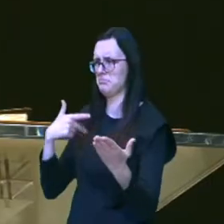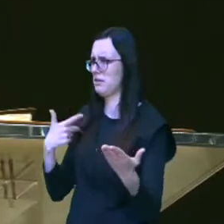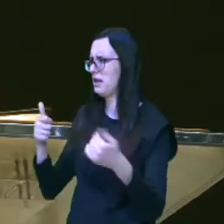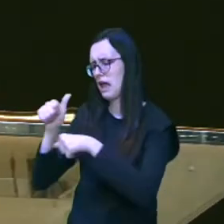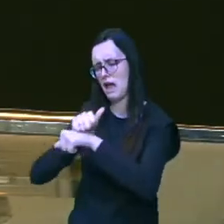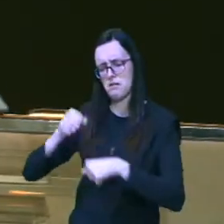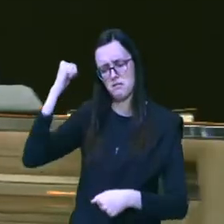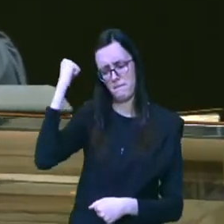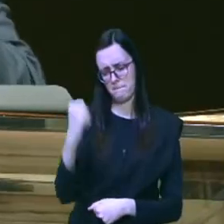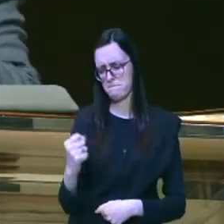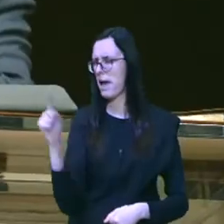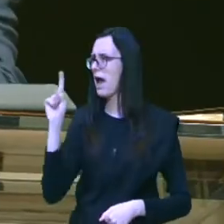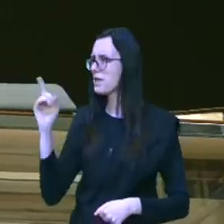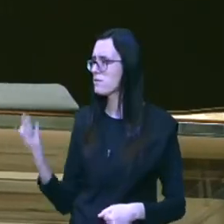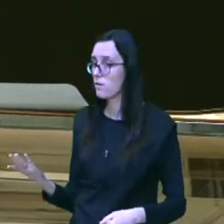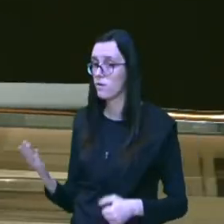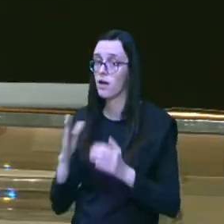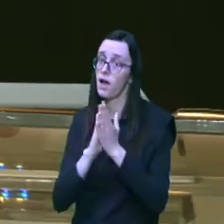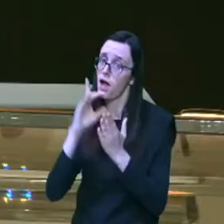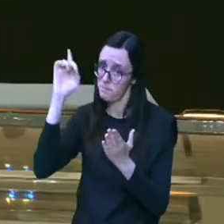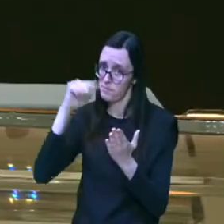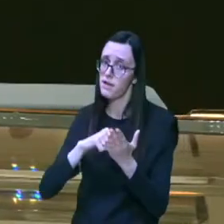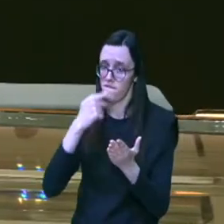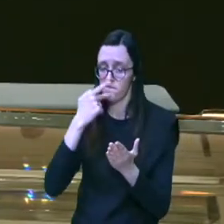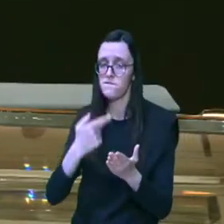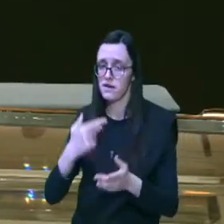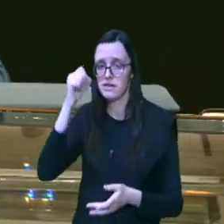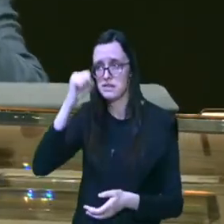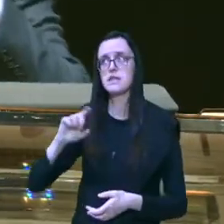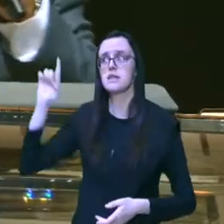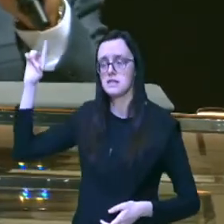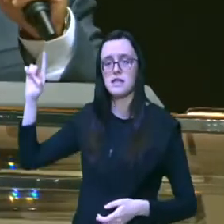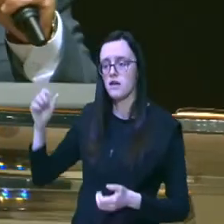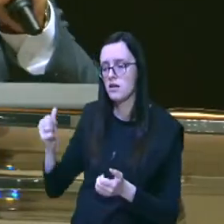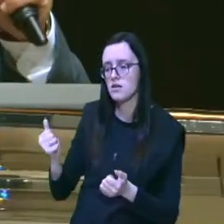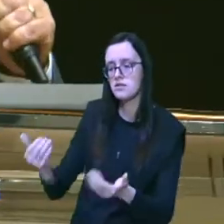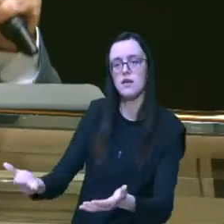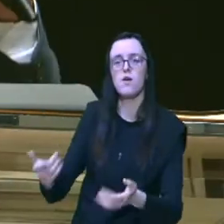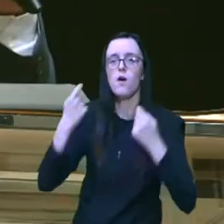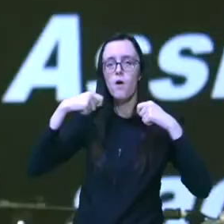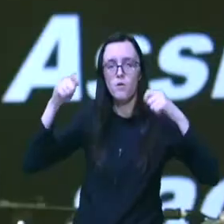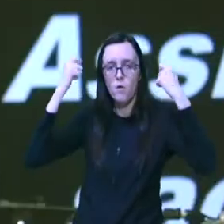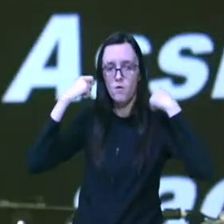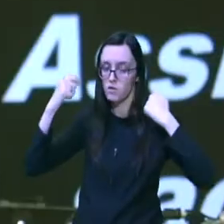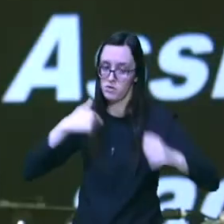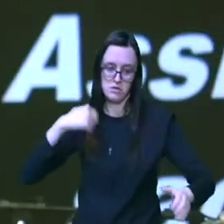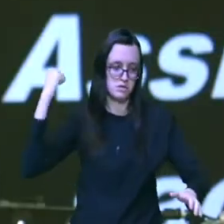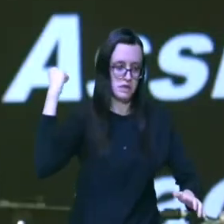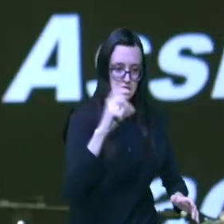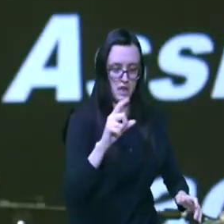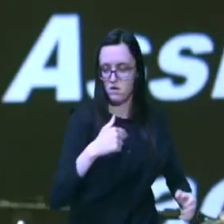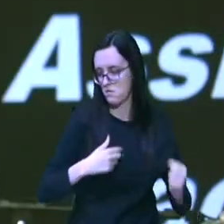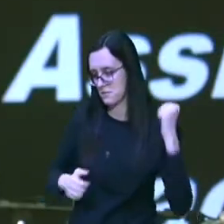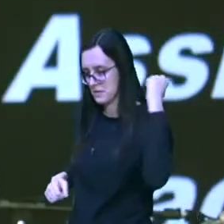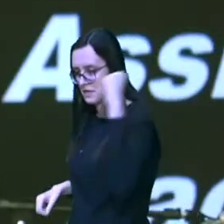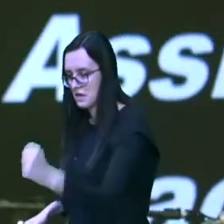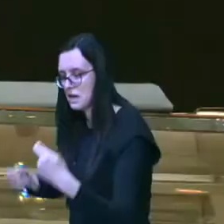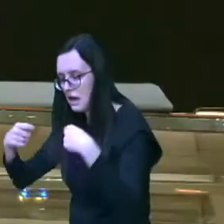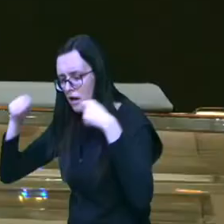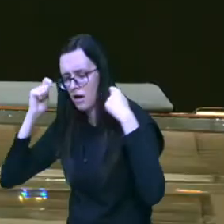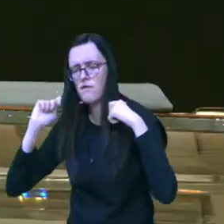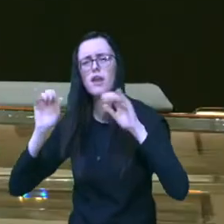sacrificou Isaac a Bíblia vai dizer que Deus providenciou o Cordeiro e Abraão não sacrificou como é que eu tenho que sacrificar